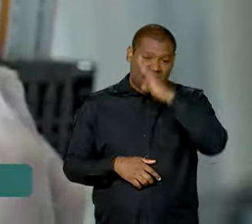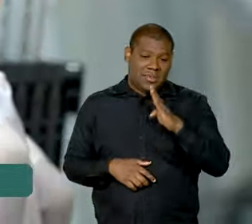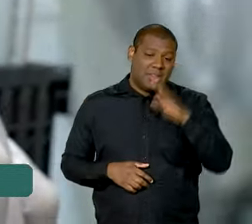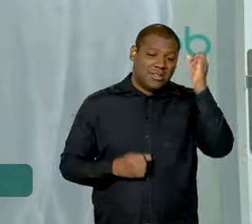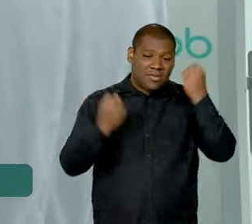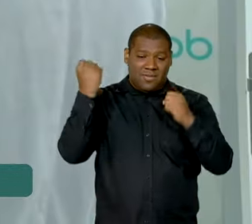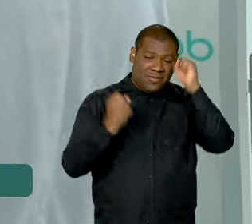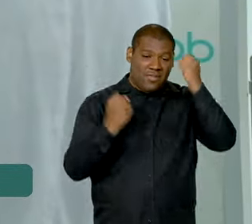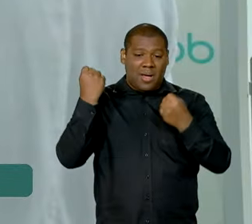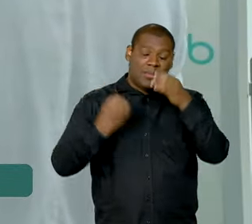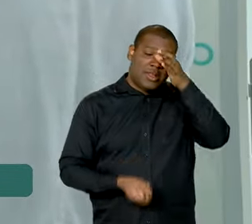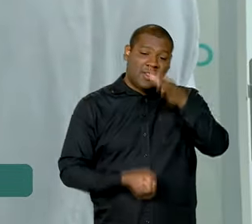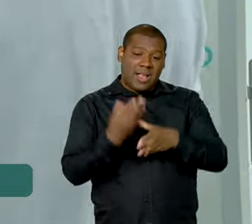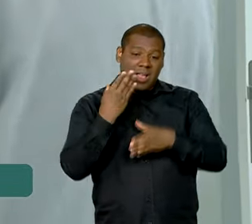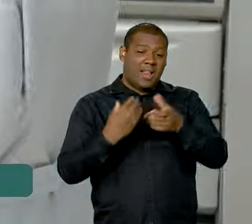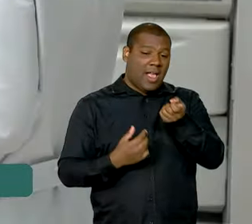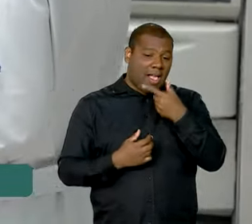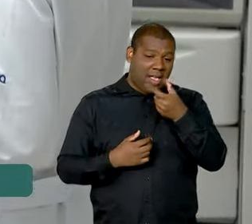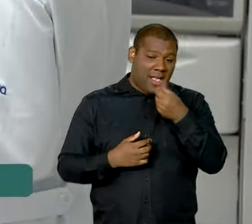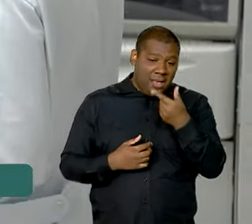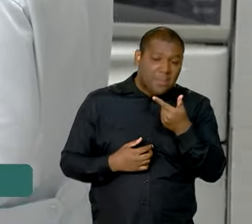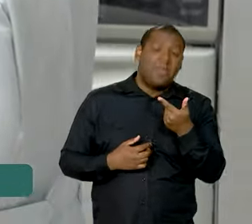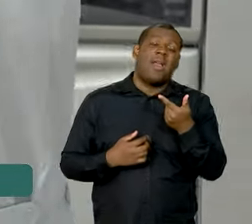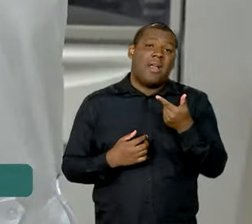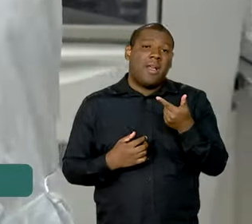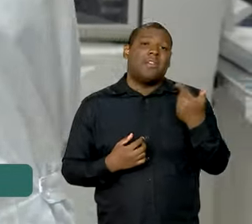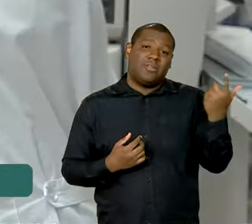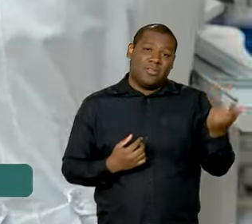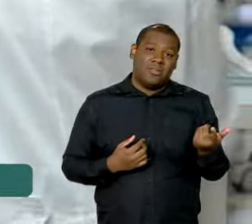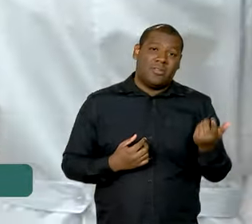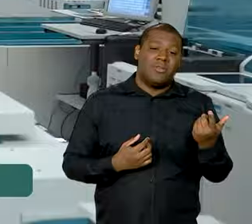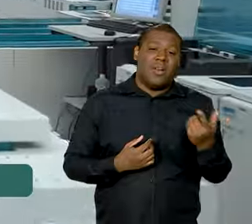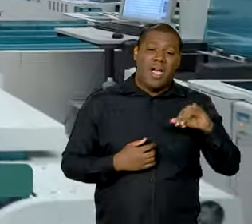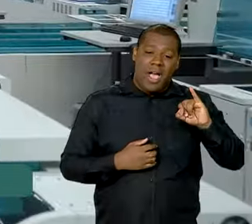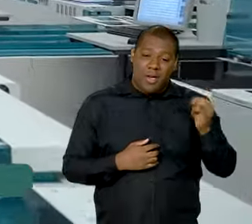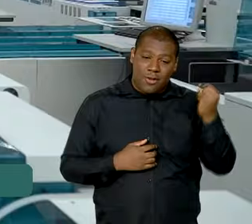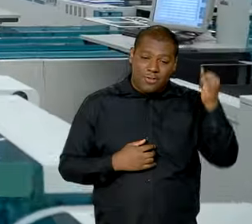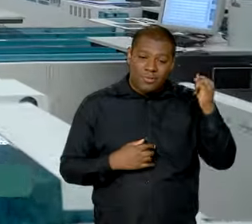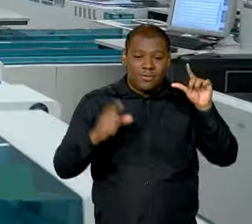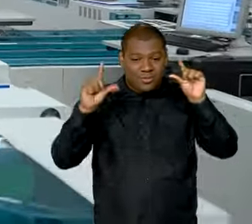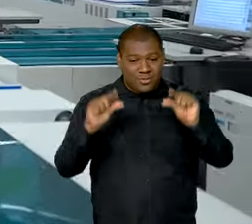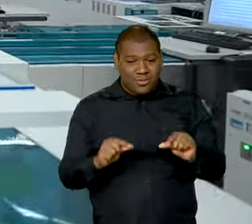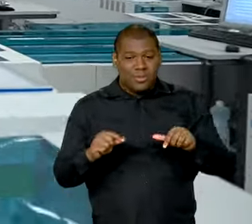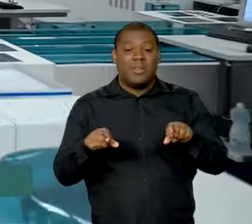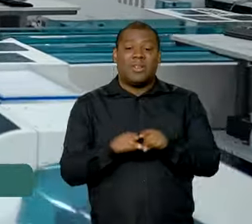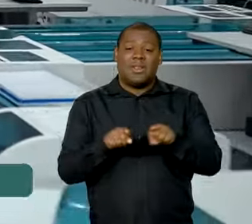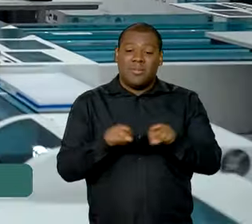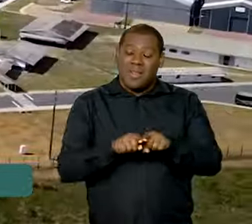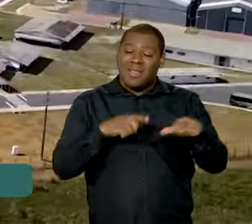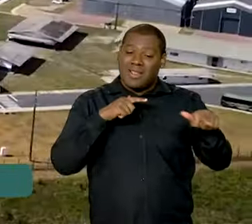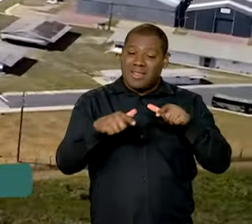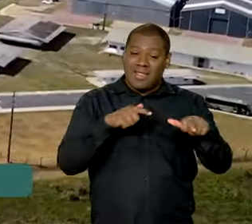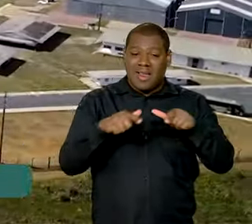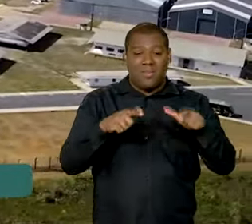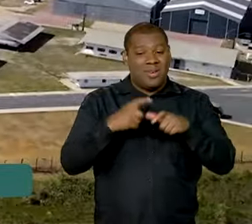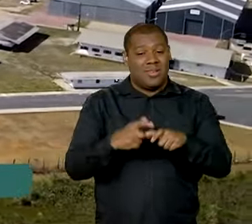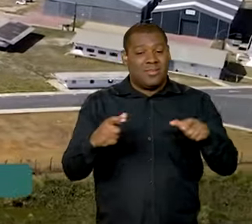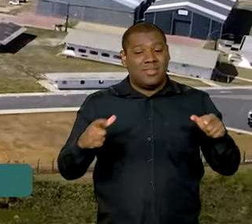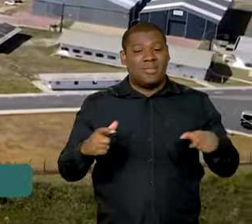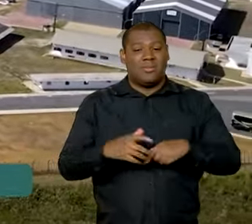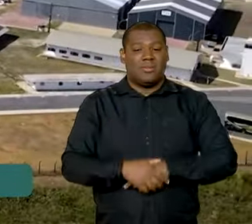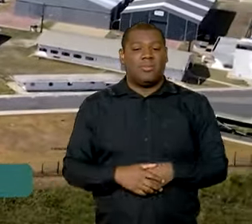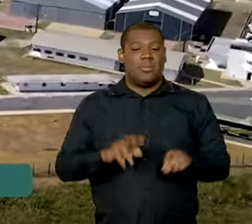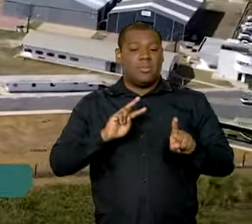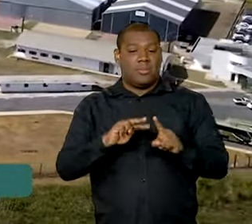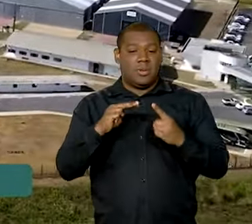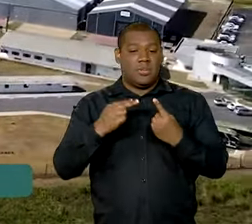a economia. E além disso, tem a geração de empregos que toda a unidade Fabril demanda para funcionar. A expectativa é